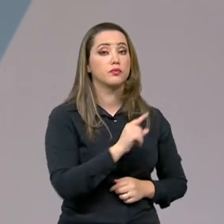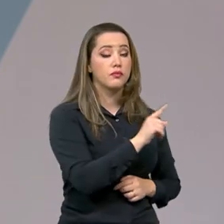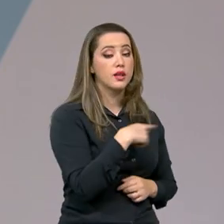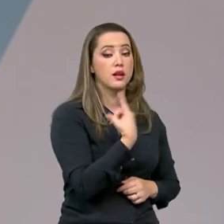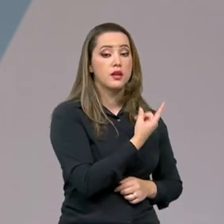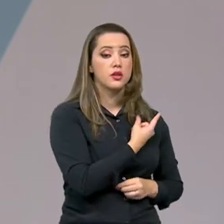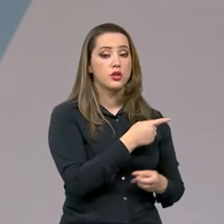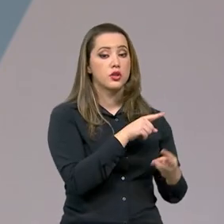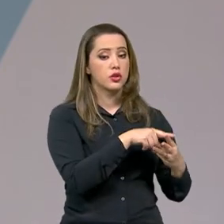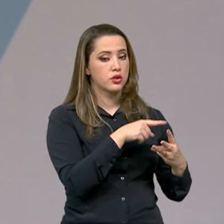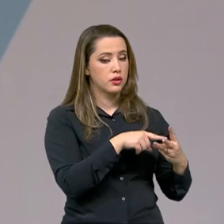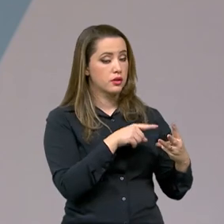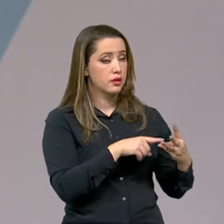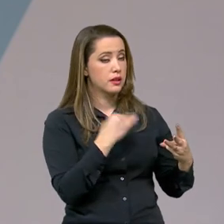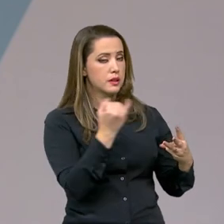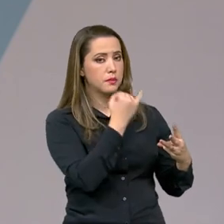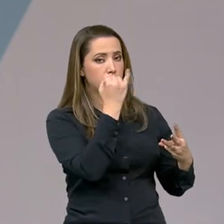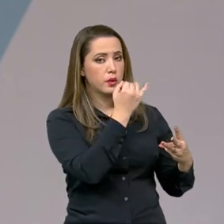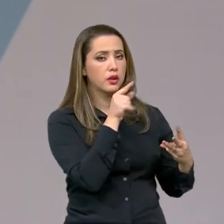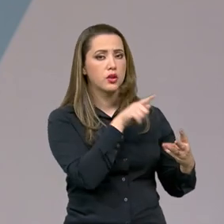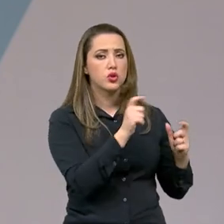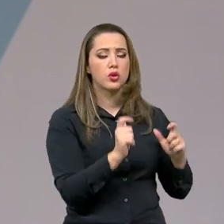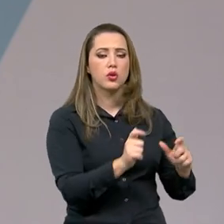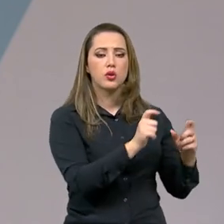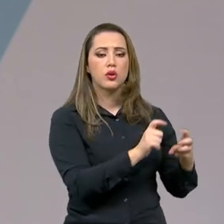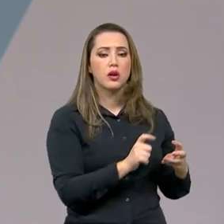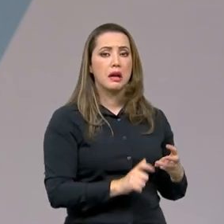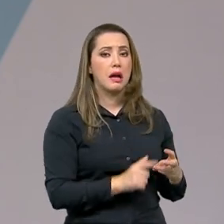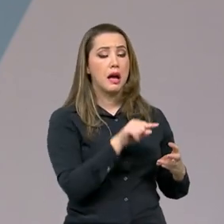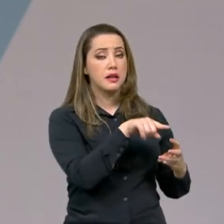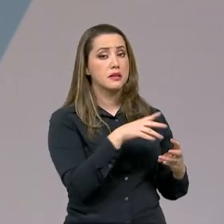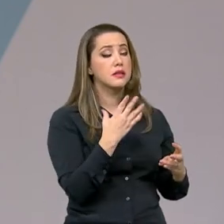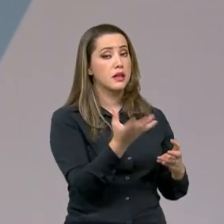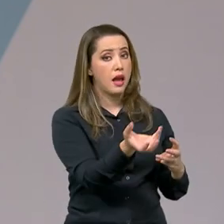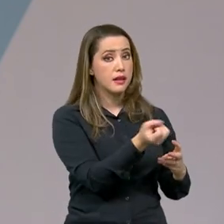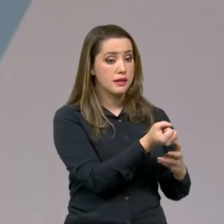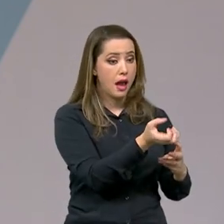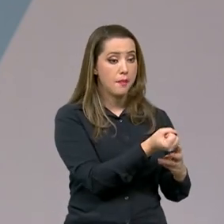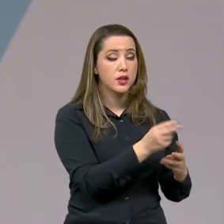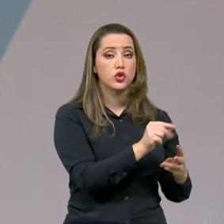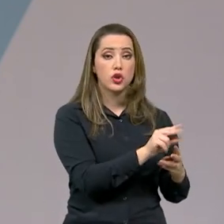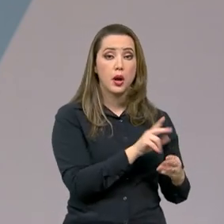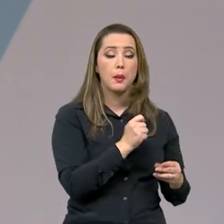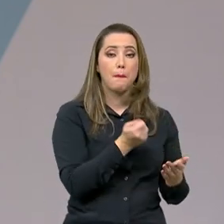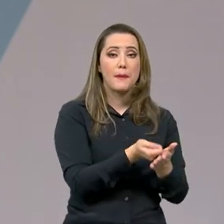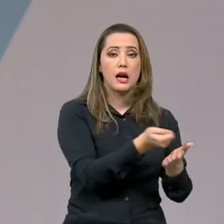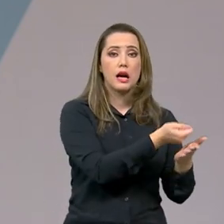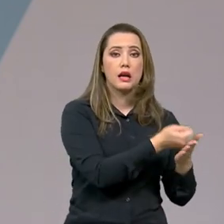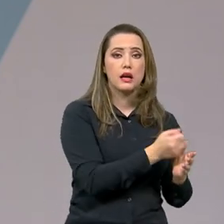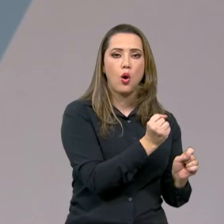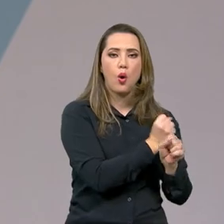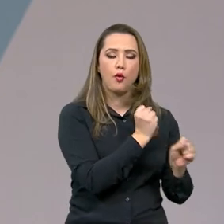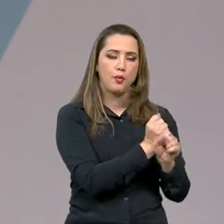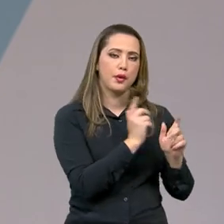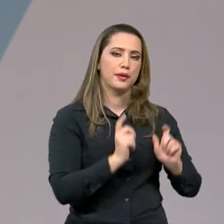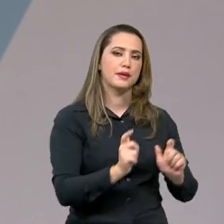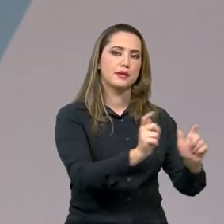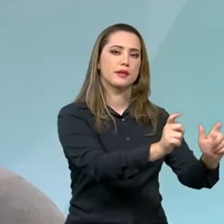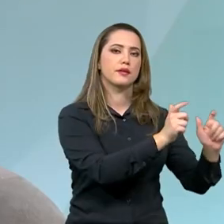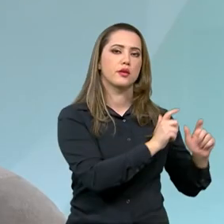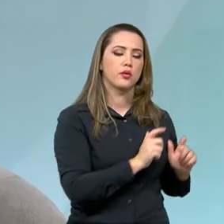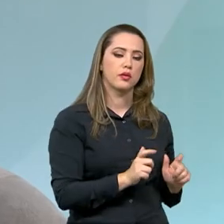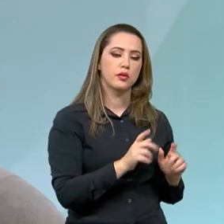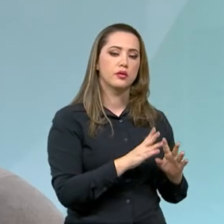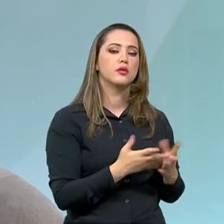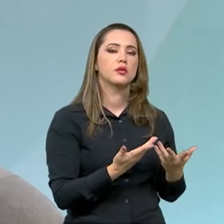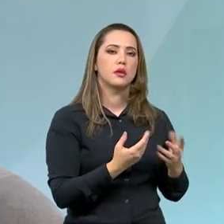Constituição de 1988. Eles recebem recursos e financiam empreendimentos nessas regiões